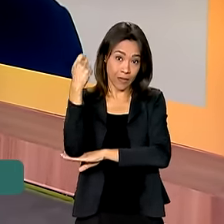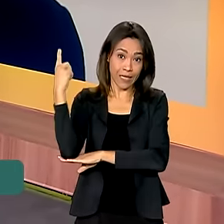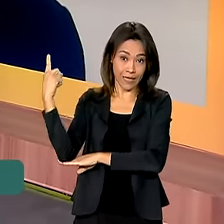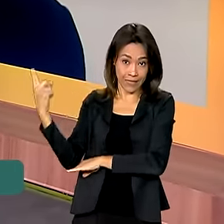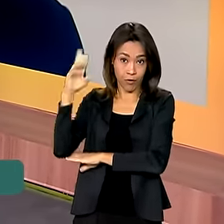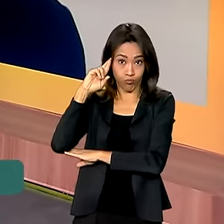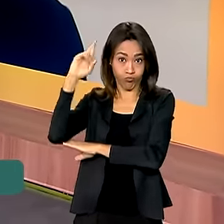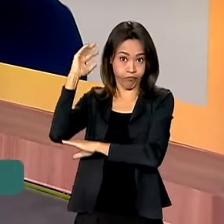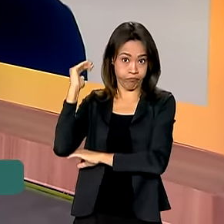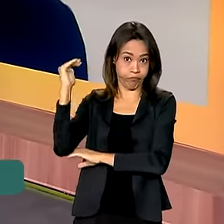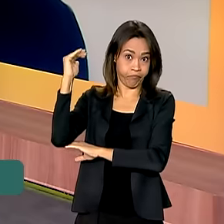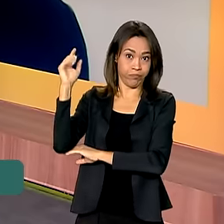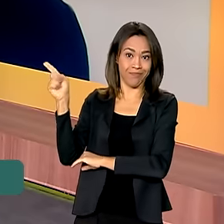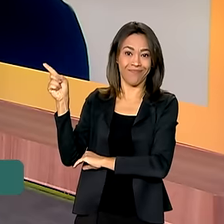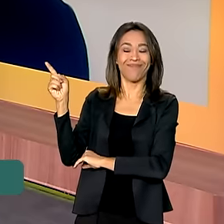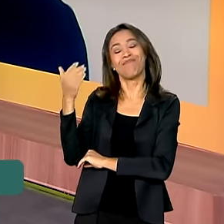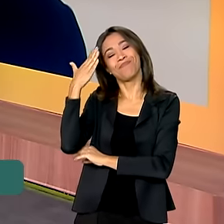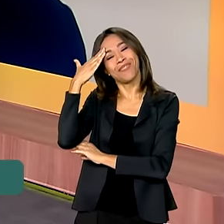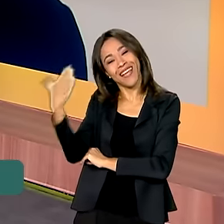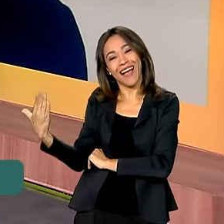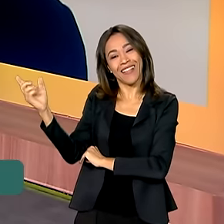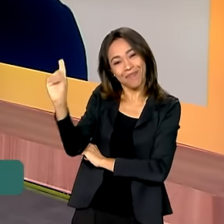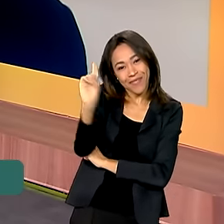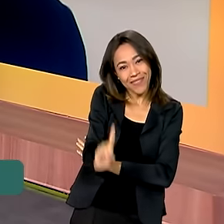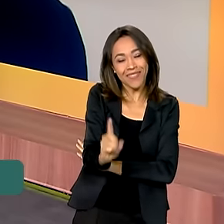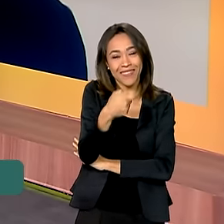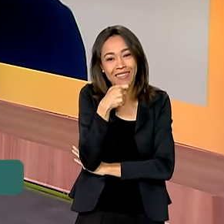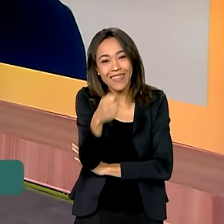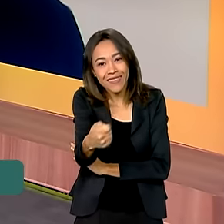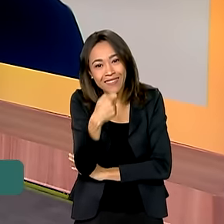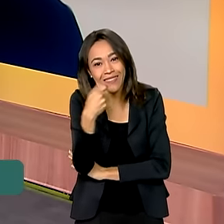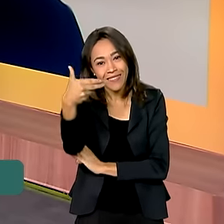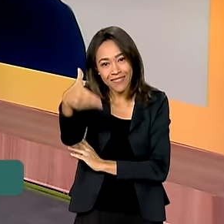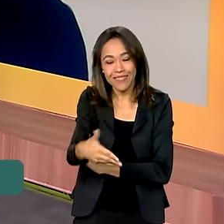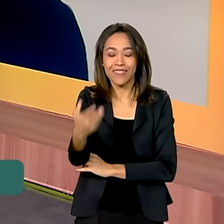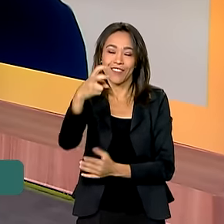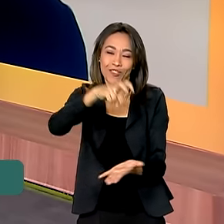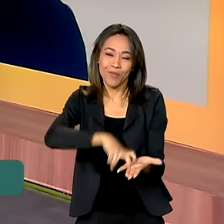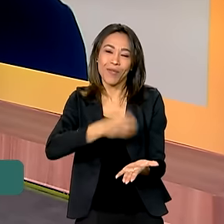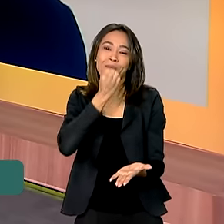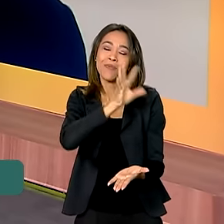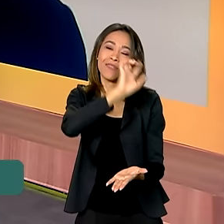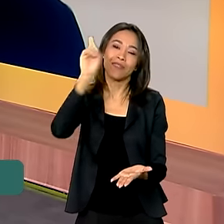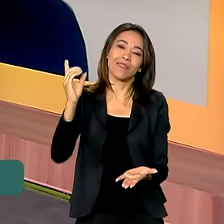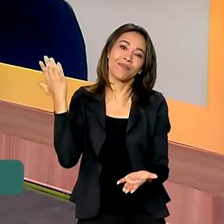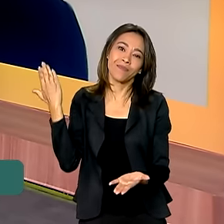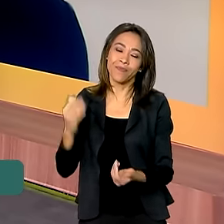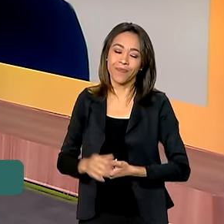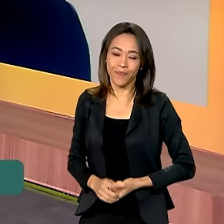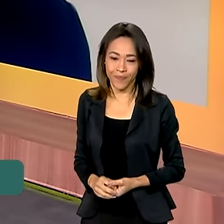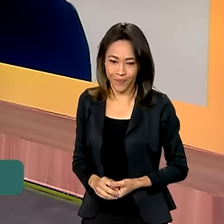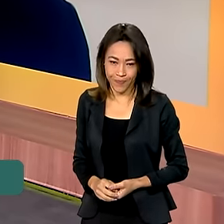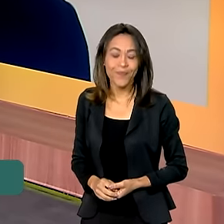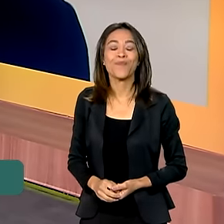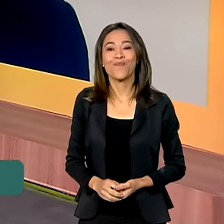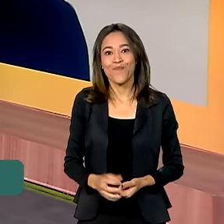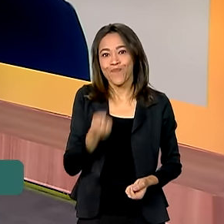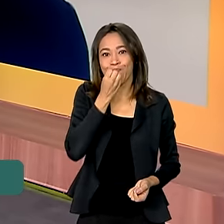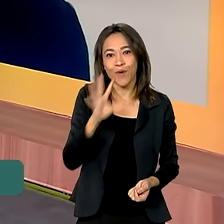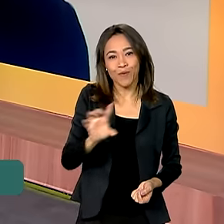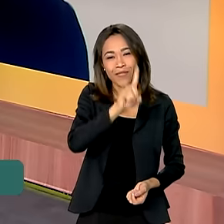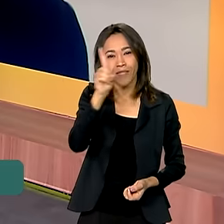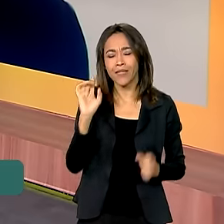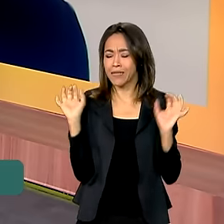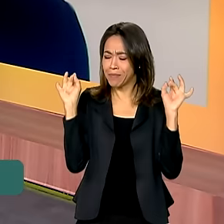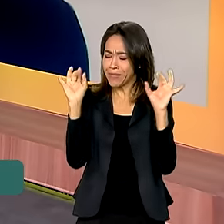Scalabrin. Muito obrigada por estar aqui com a gente nesta manhã. Bom dia para o senhor. Bom dia. É muito